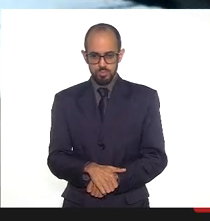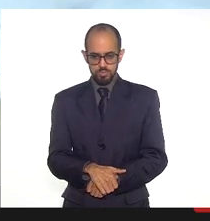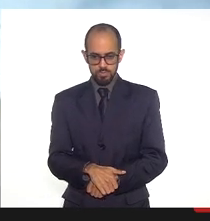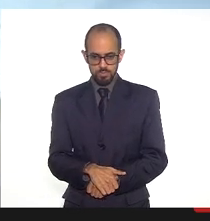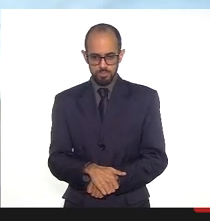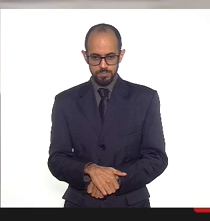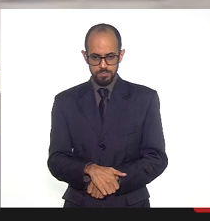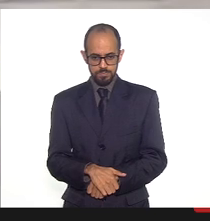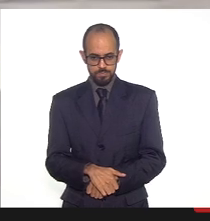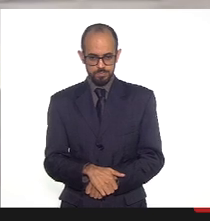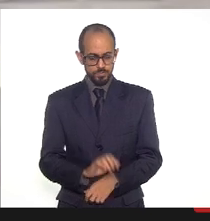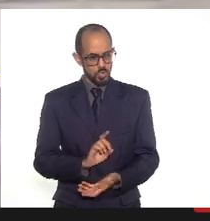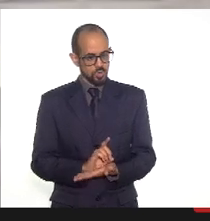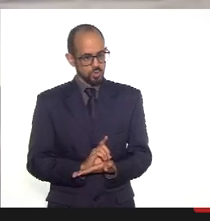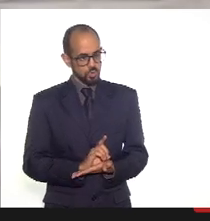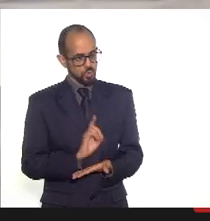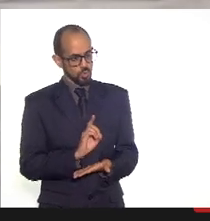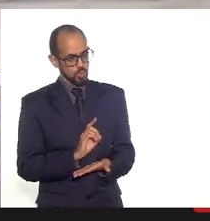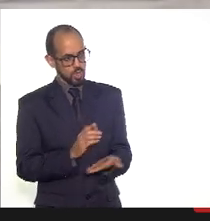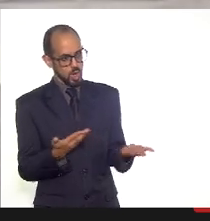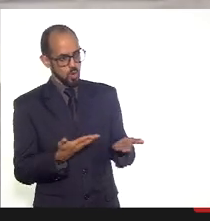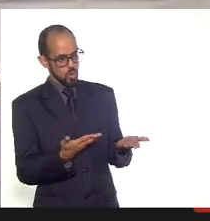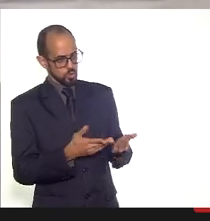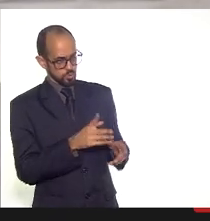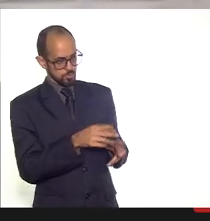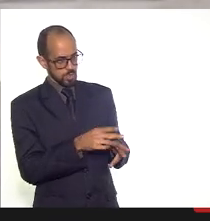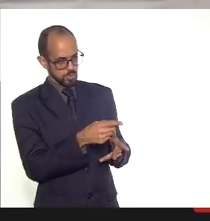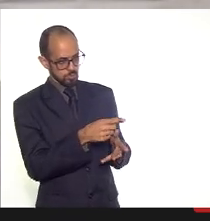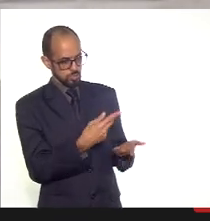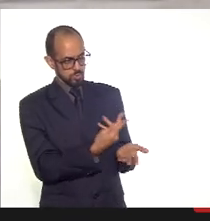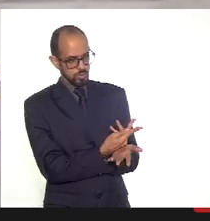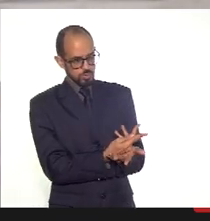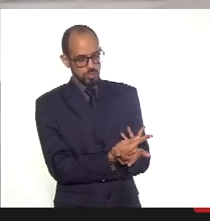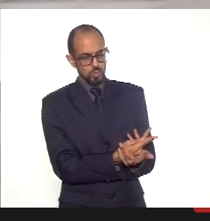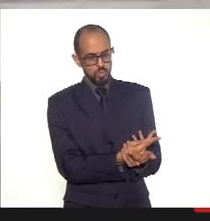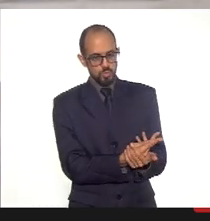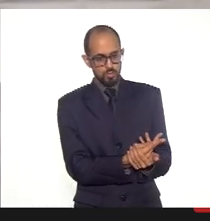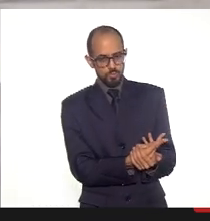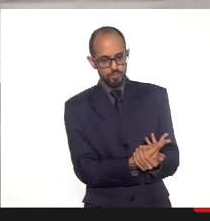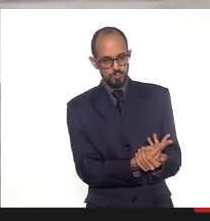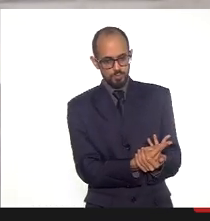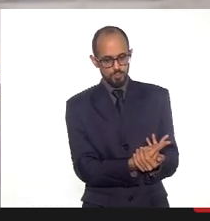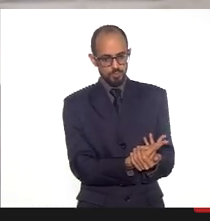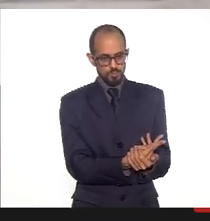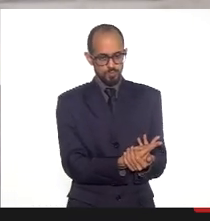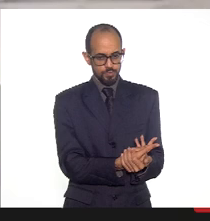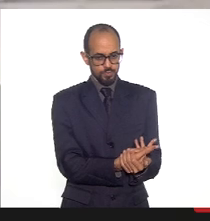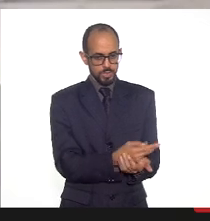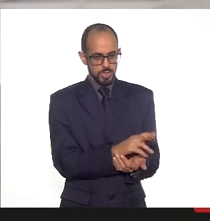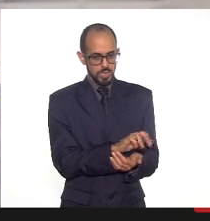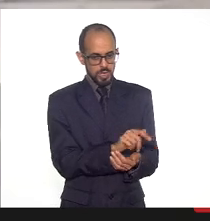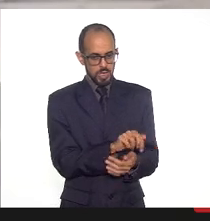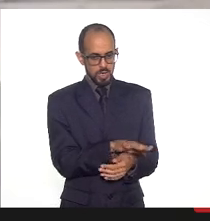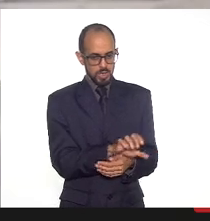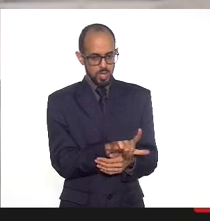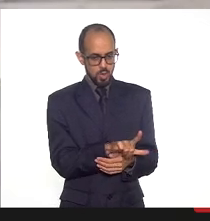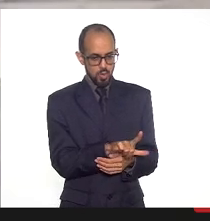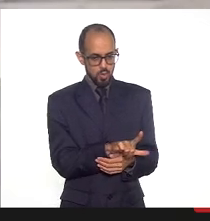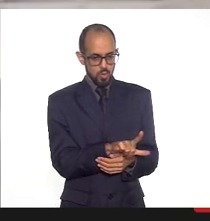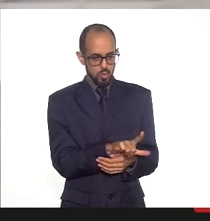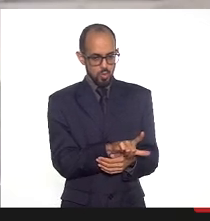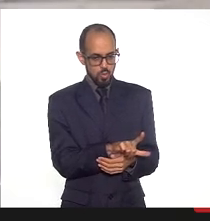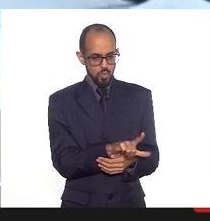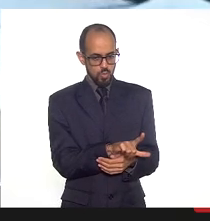Doutora, hoje mesmo eu recebi... Doutora Raquel, para a